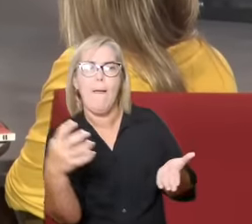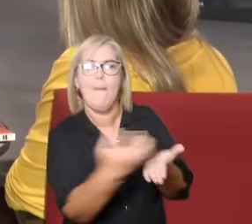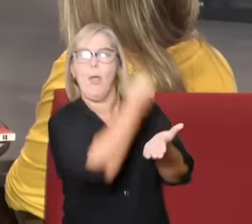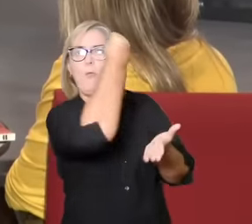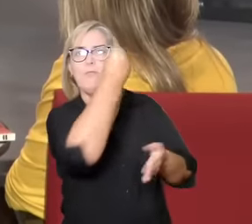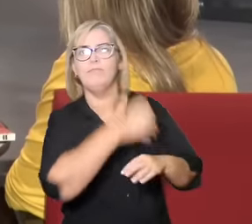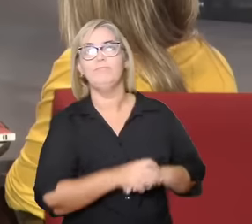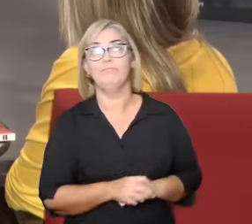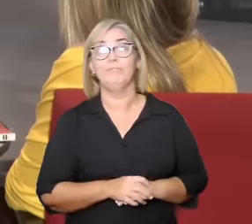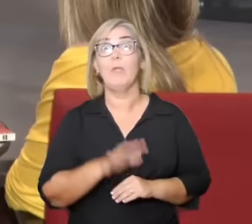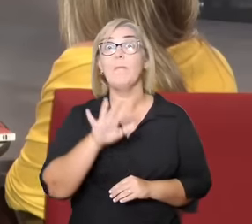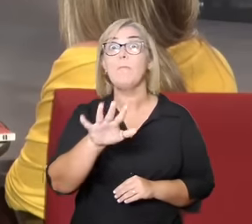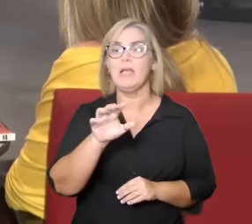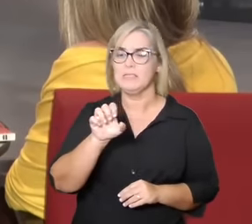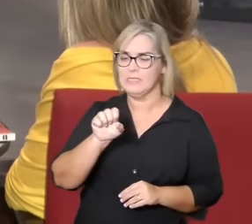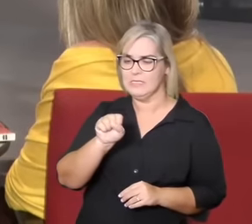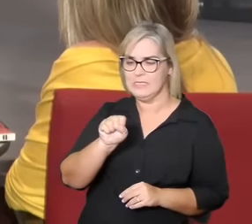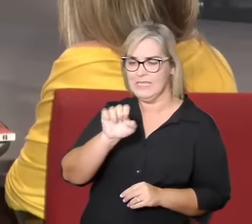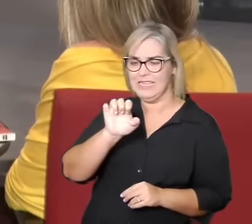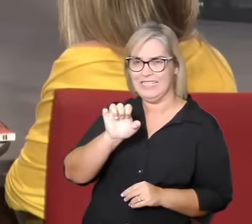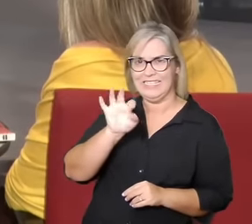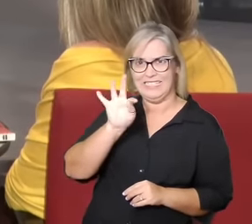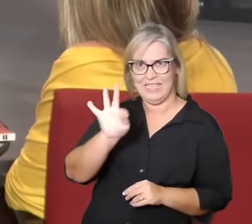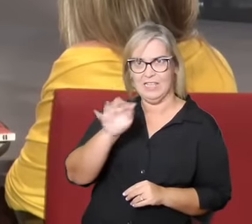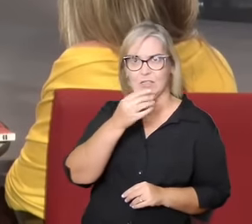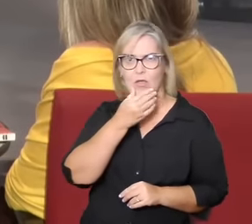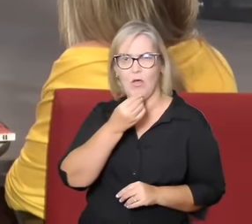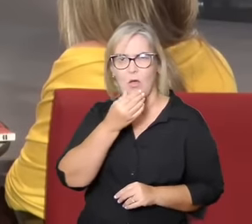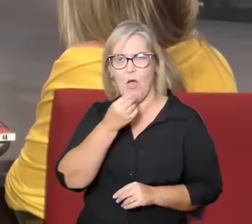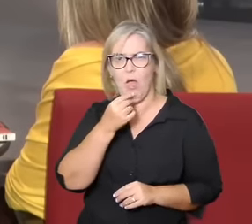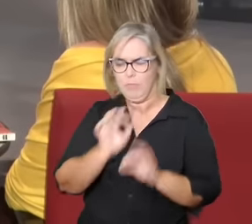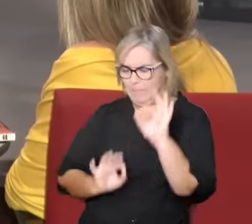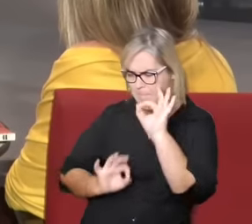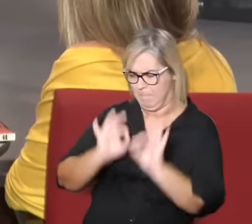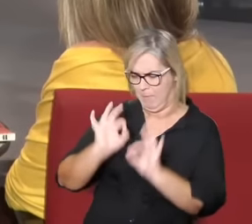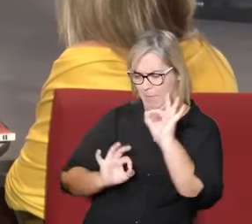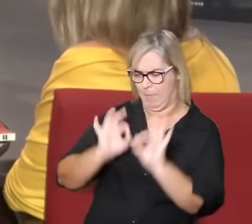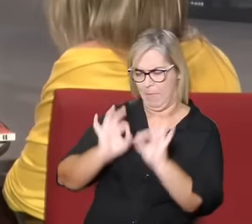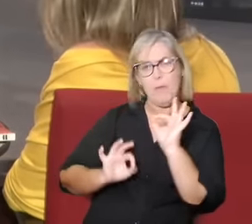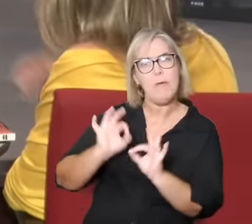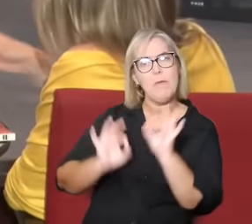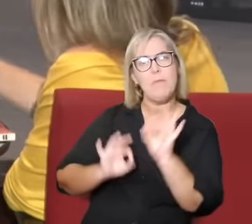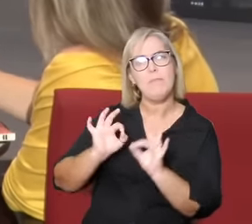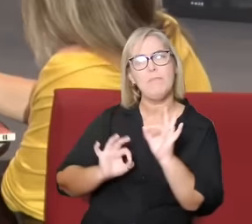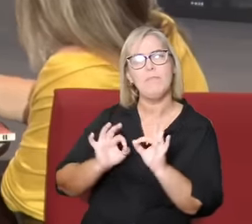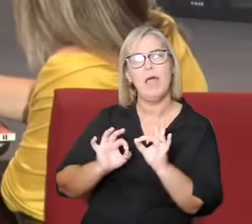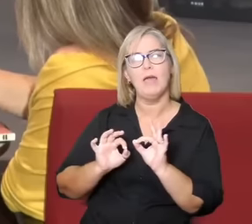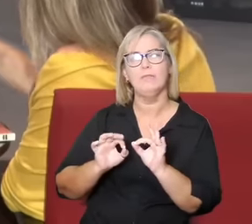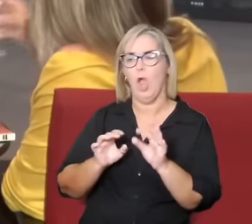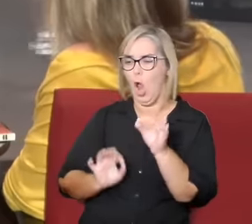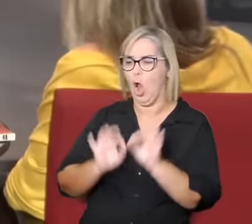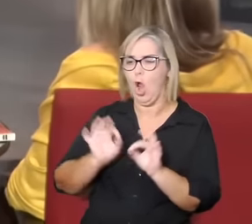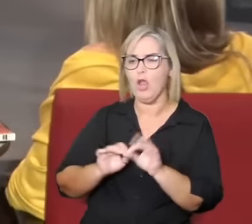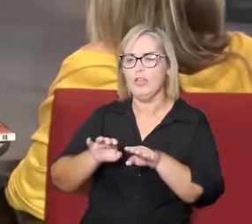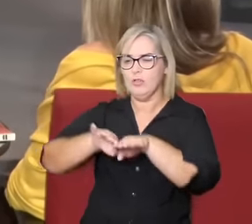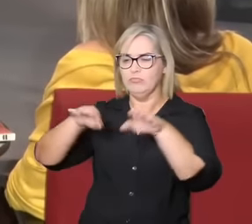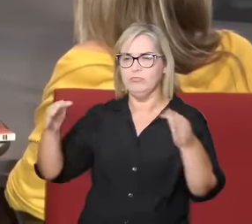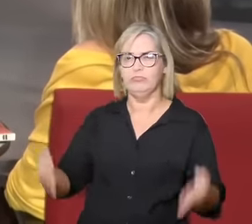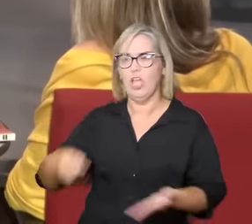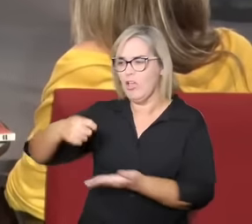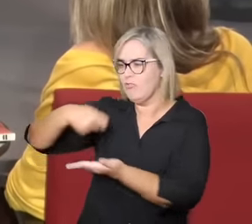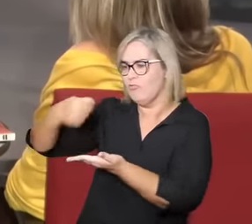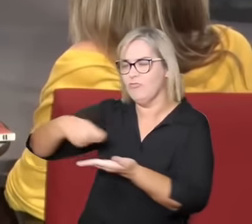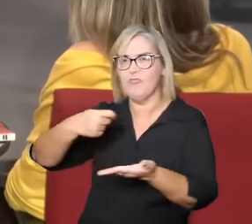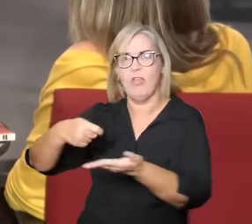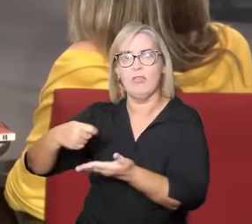Seth, então, foi até Al-Sar, tramou um plano, bolou um jantar, chama o irmão, o